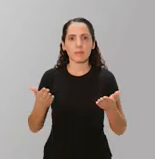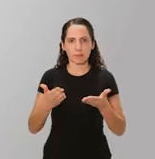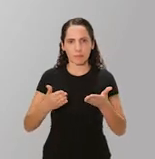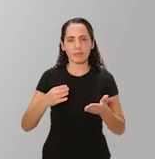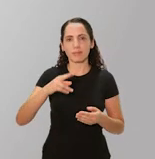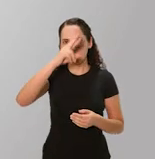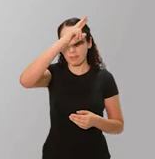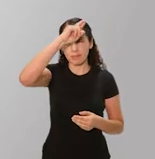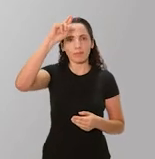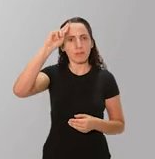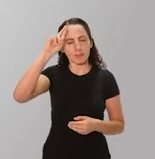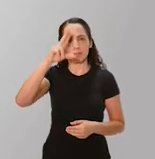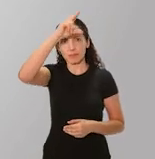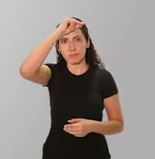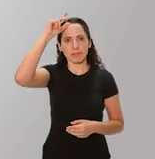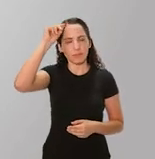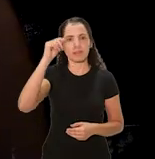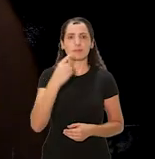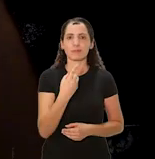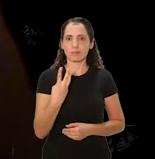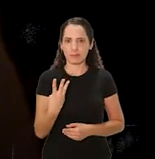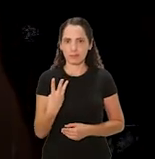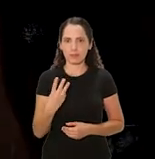Agora é Roque Prefeito 13.